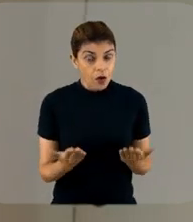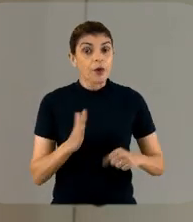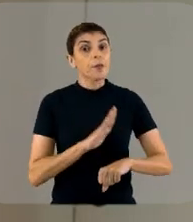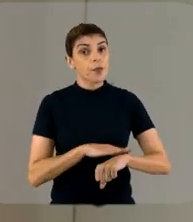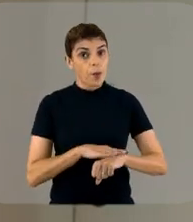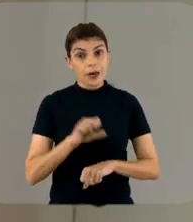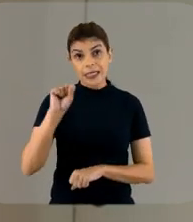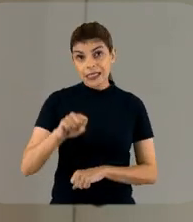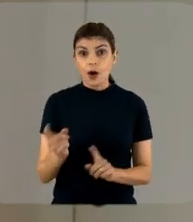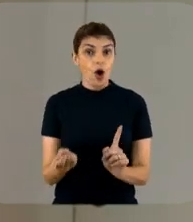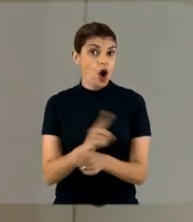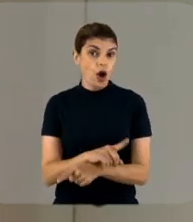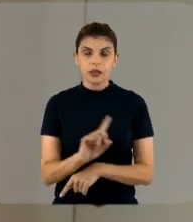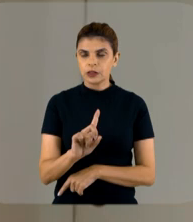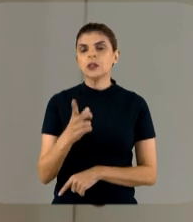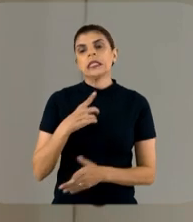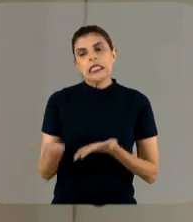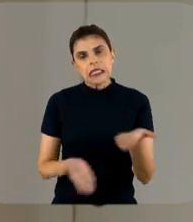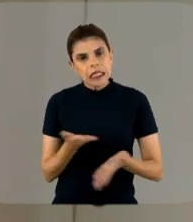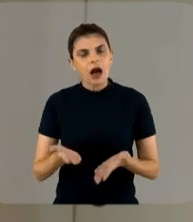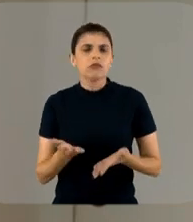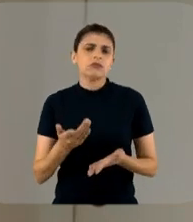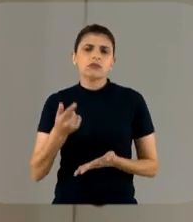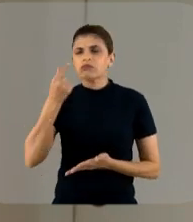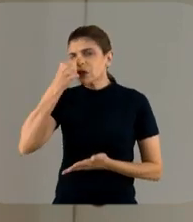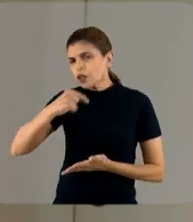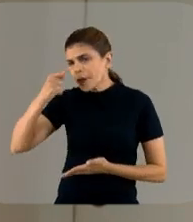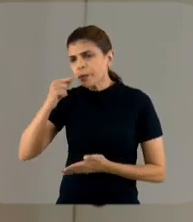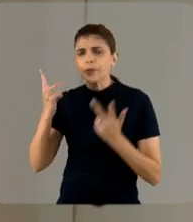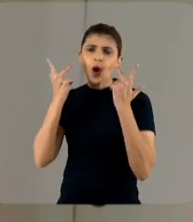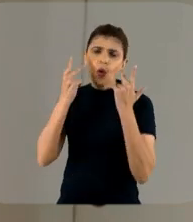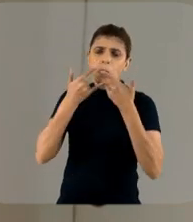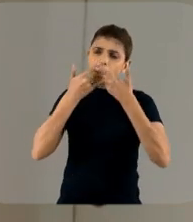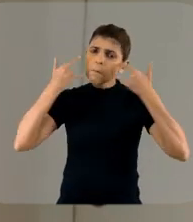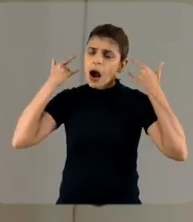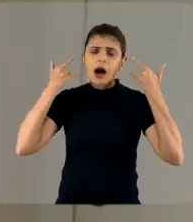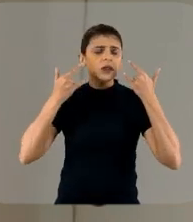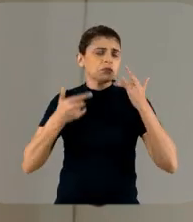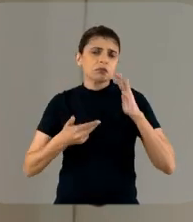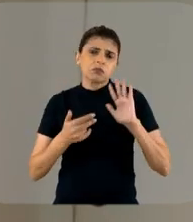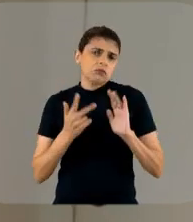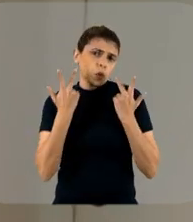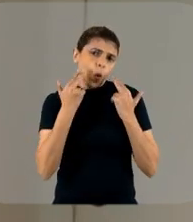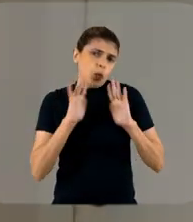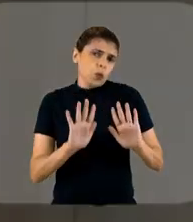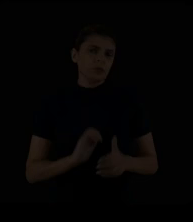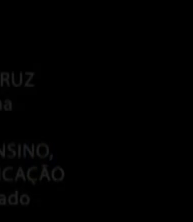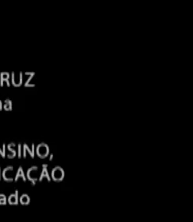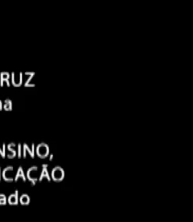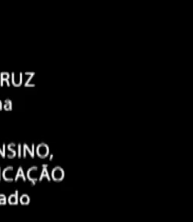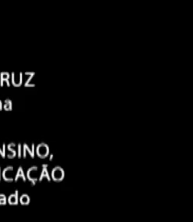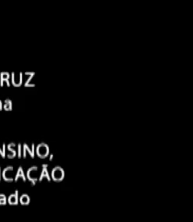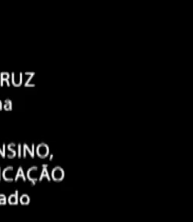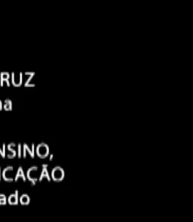Nesses casos, sim. Caso contrário, não. A gente trata como uma precaução de gotícula comum, máscara cirúrgica comum.